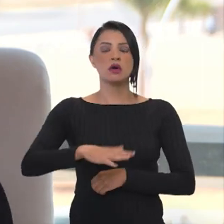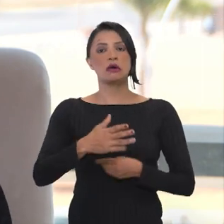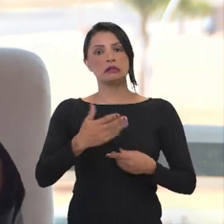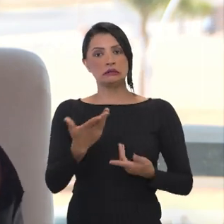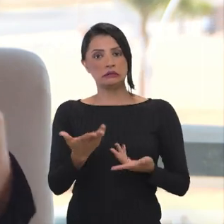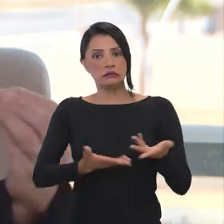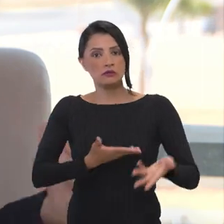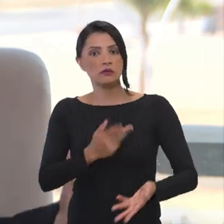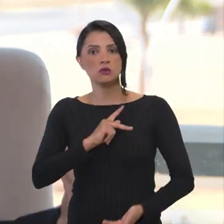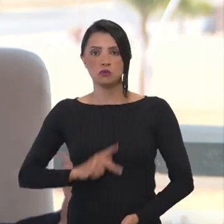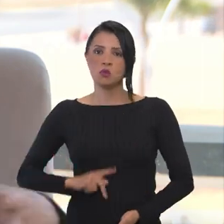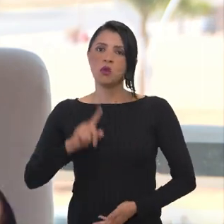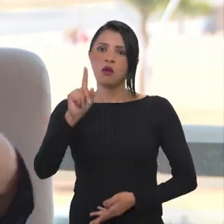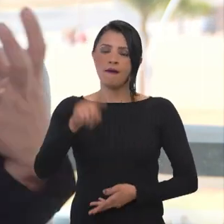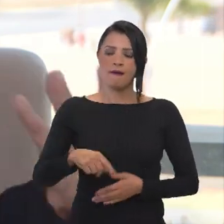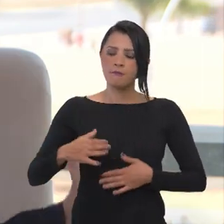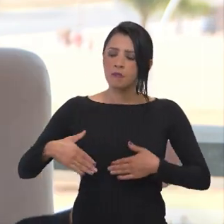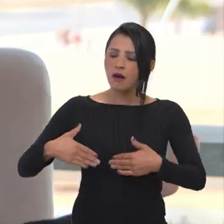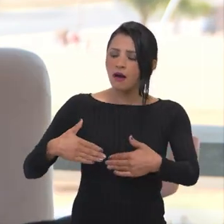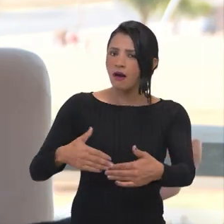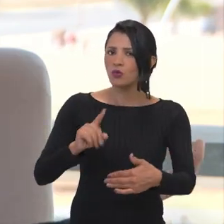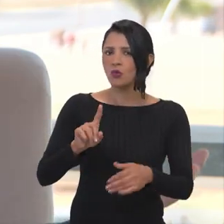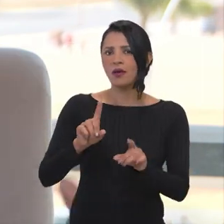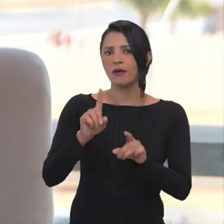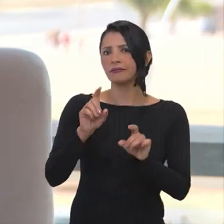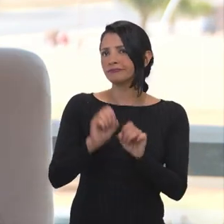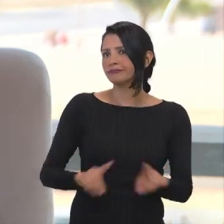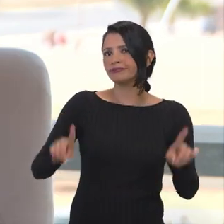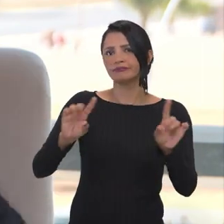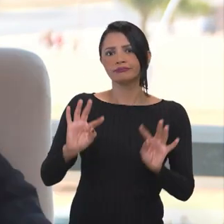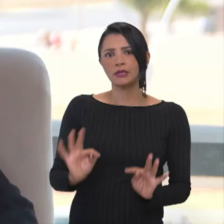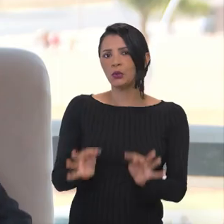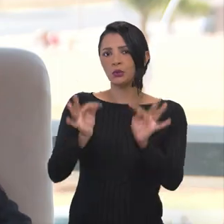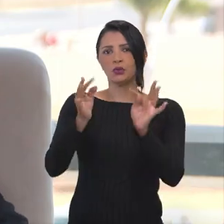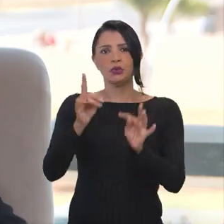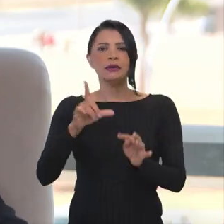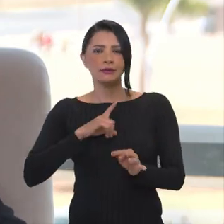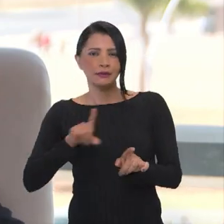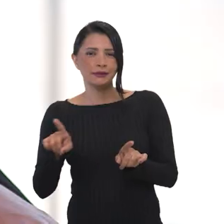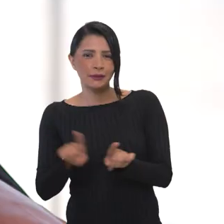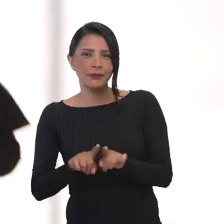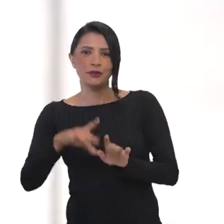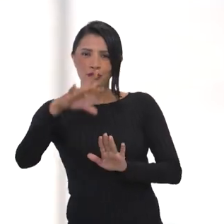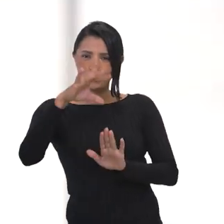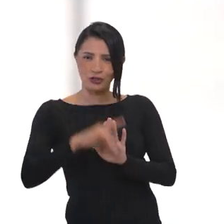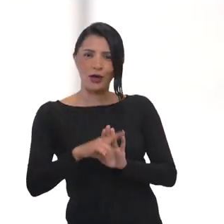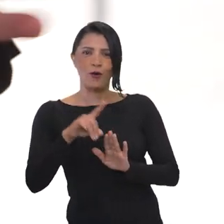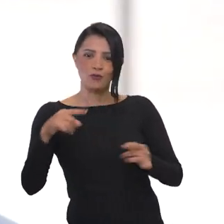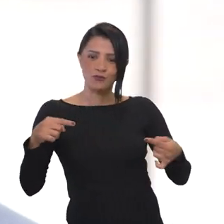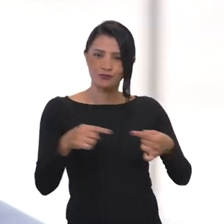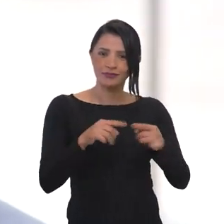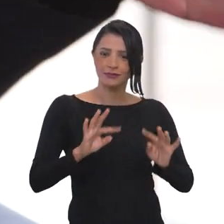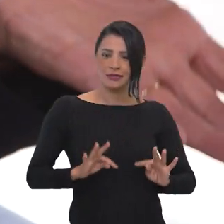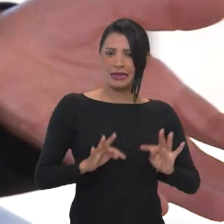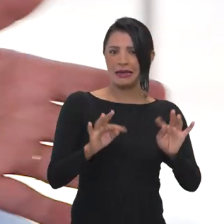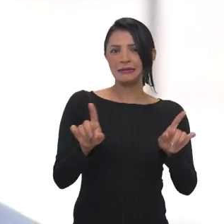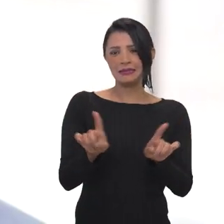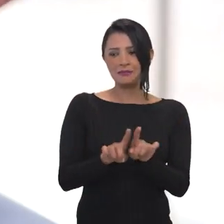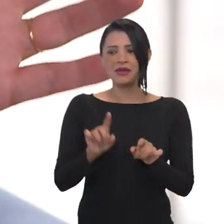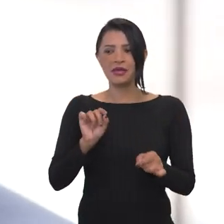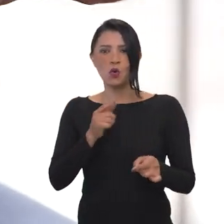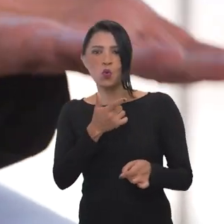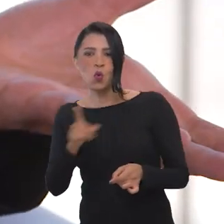é muitas vezes uma inovação de processo, não necessariamente a parte tecnológica. Tem a transformação digital, que seria mais tecnológica, mas também tem fazer